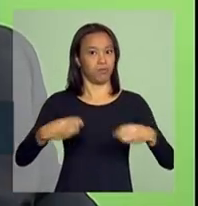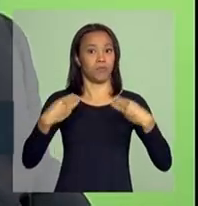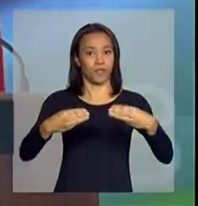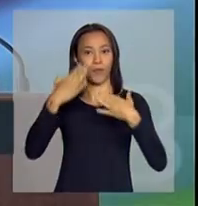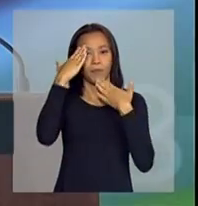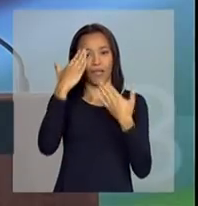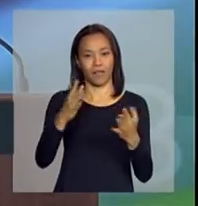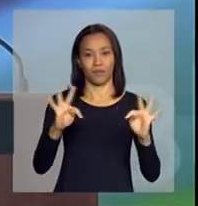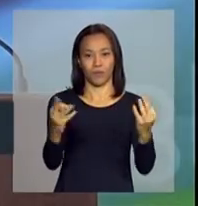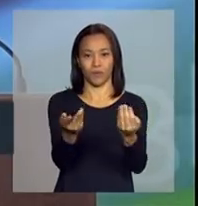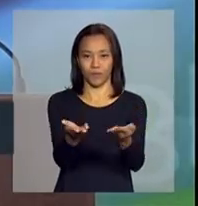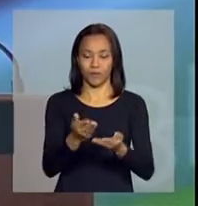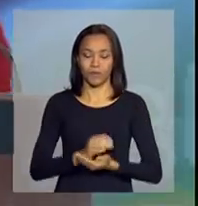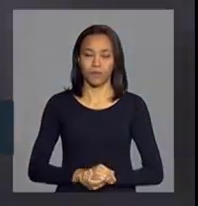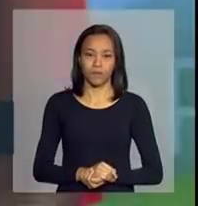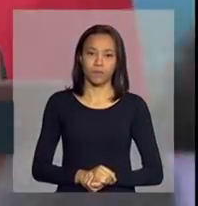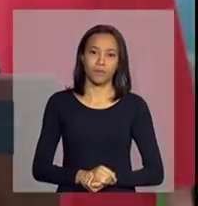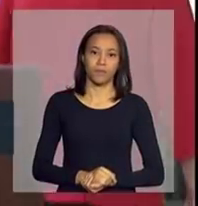obrigado a todos.